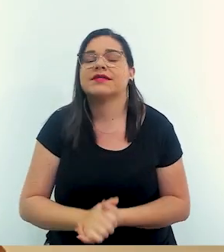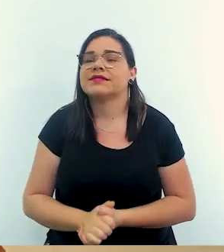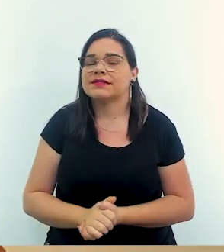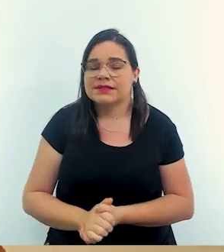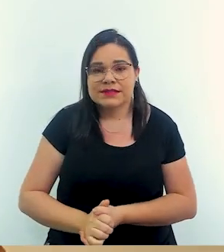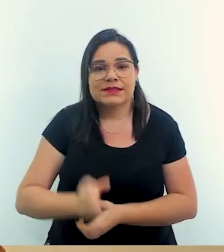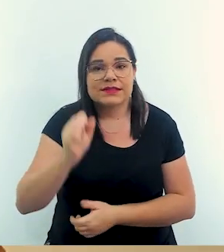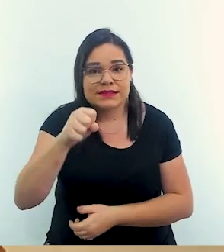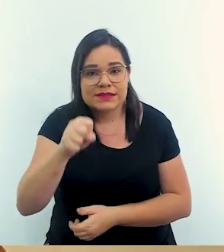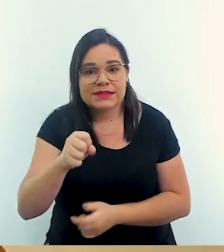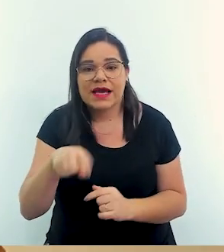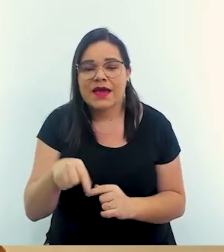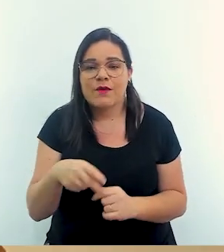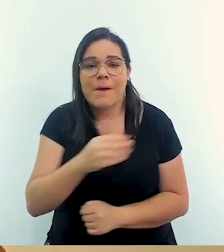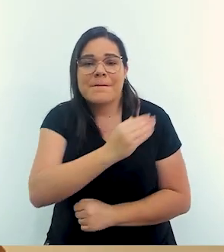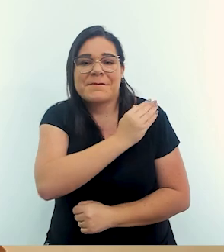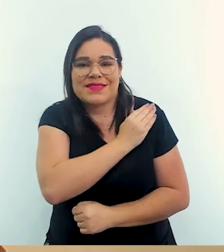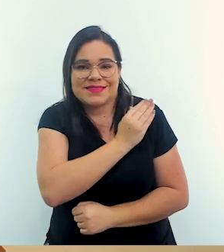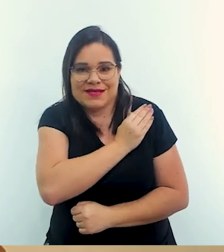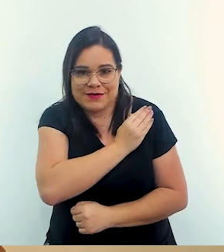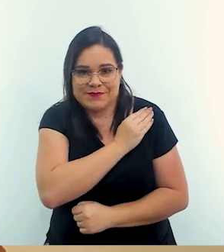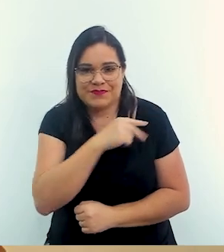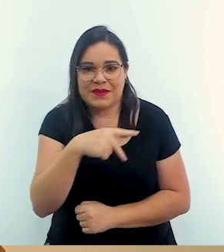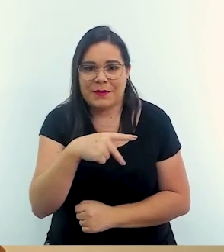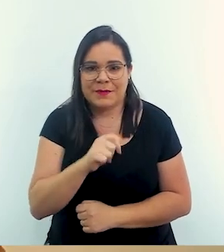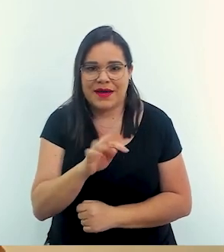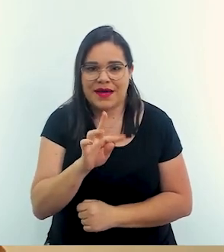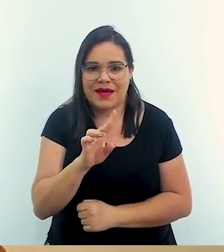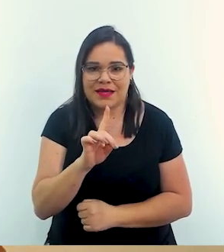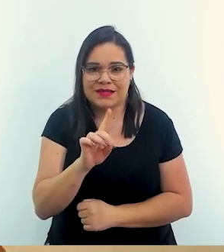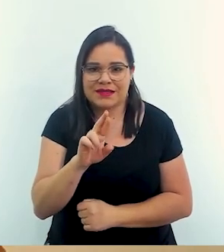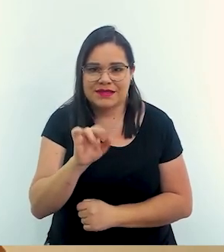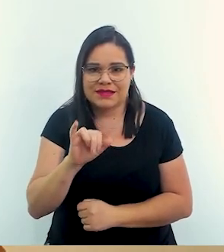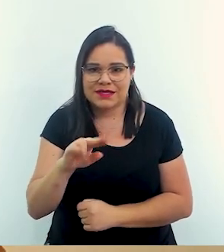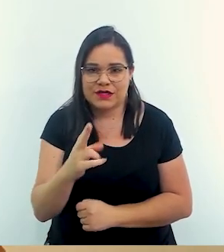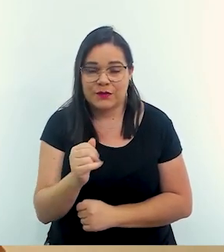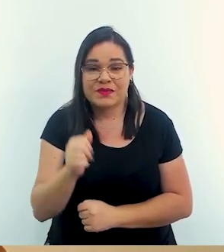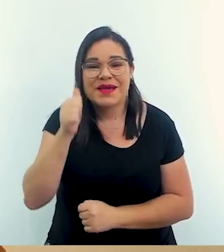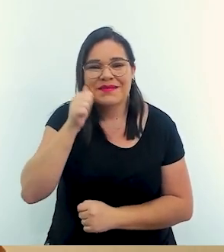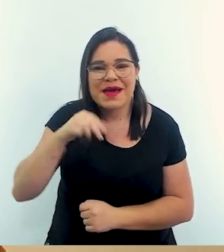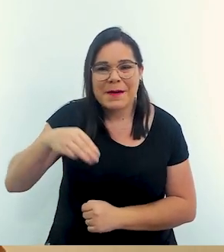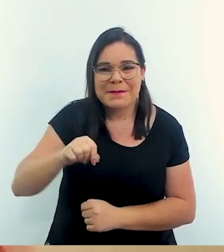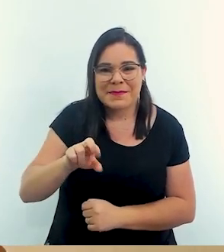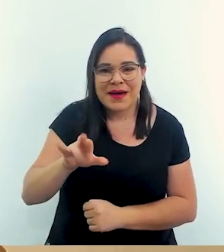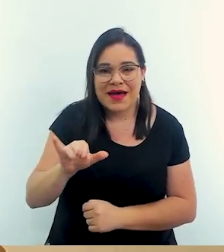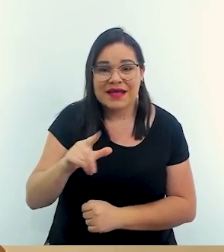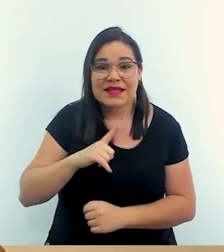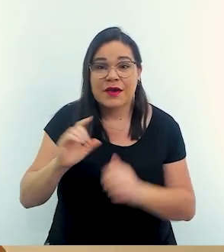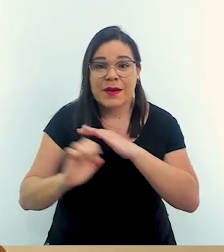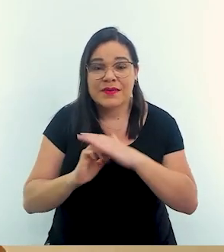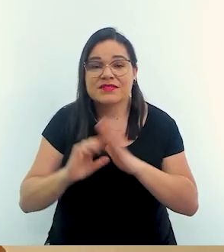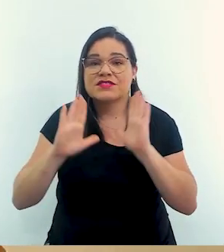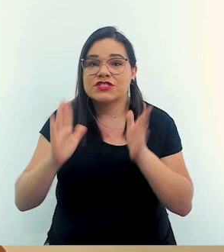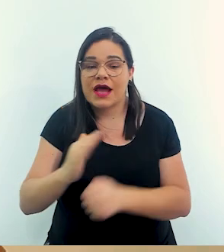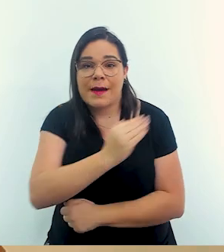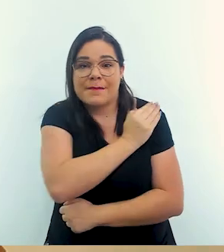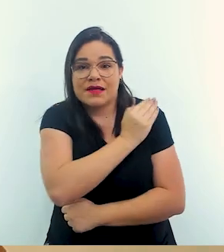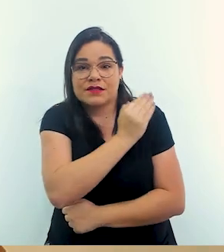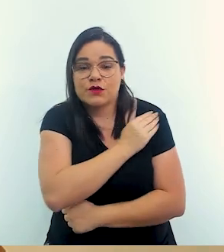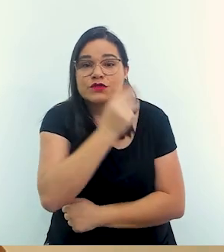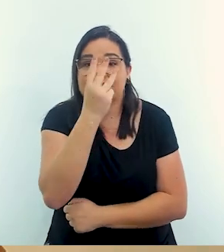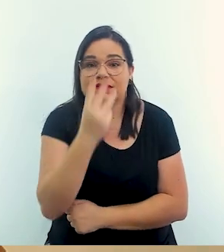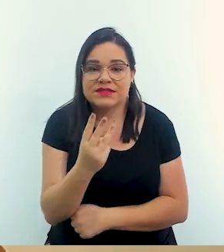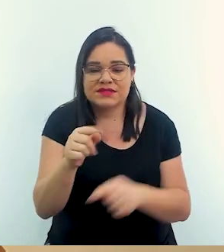o que a gente fala é esse programa é como se fosse um apadrinhamento a Mari da VV por exemplo tem uma empresa que ela já está